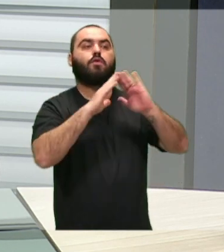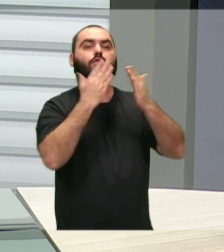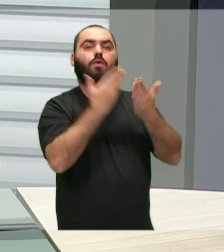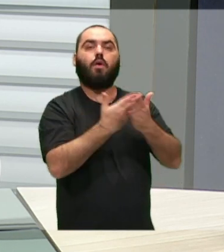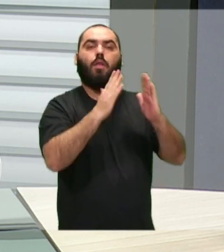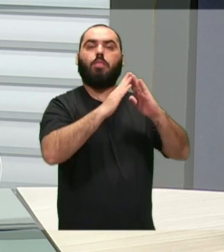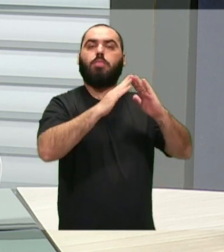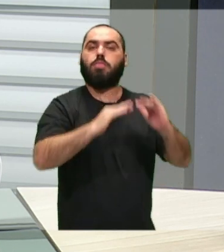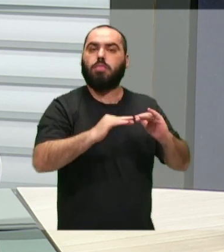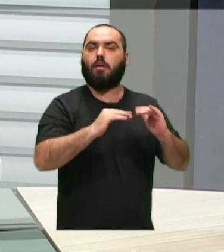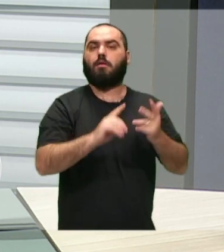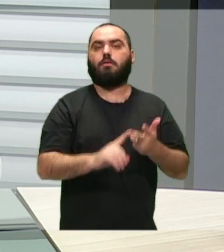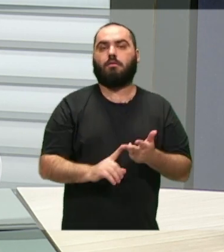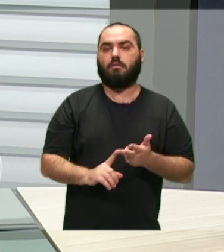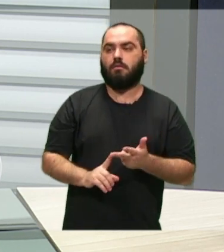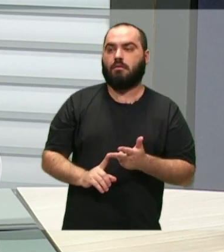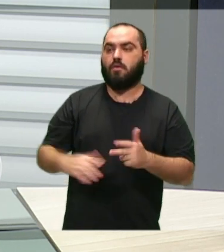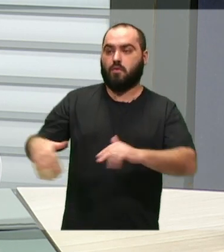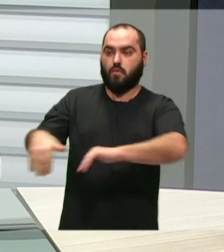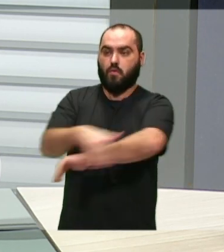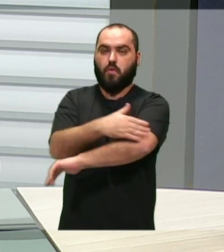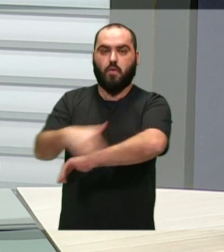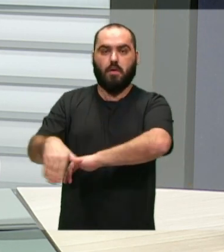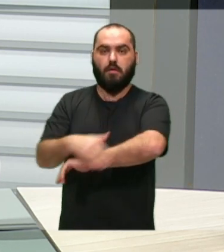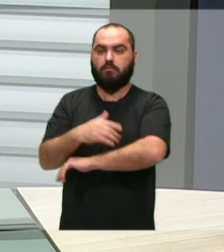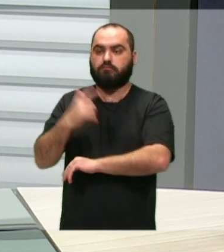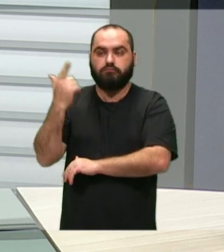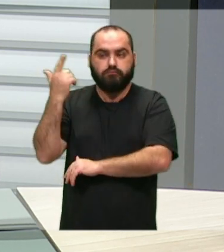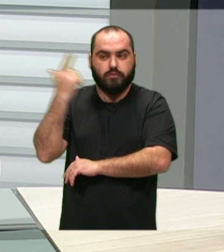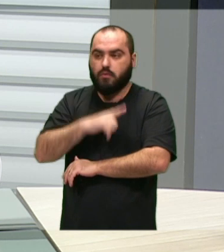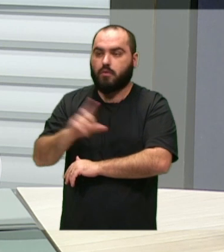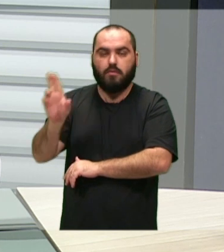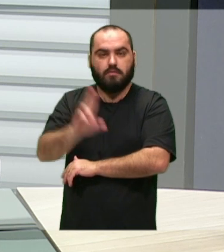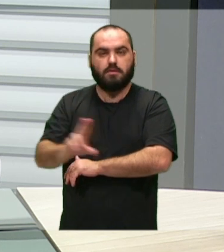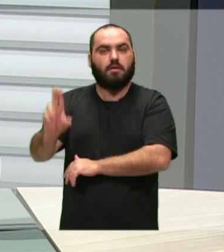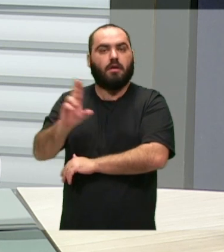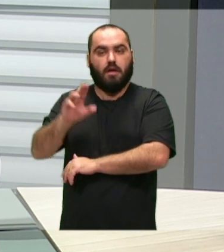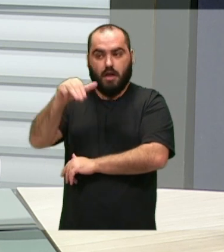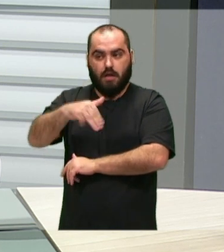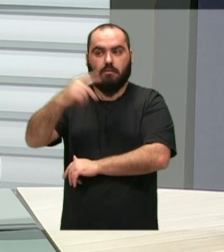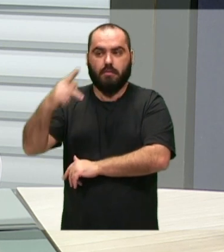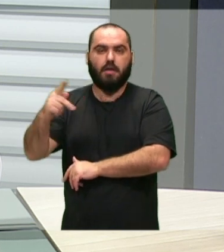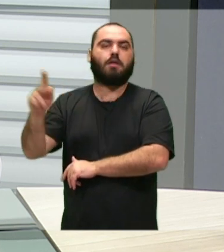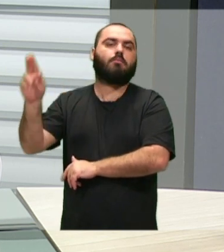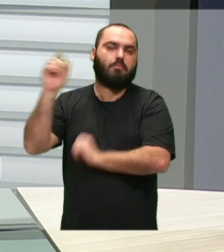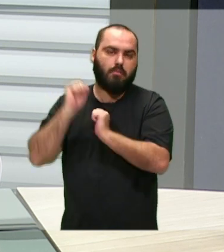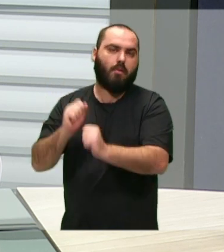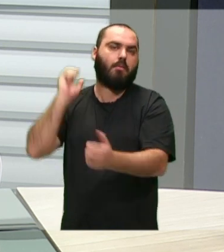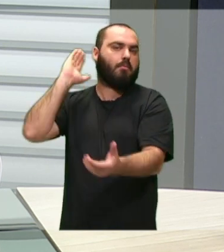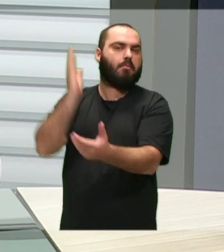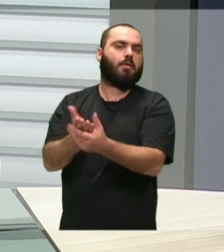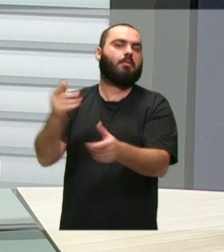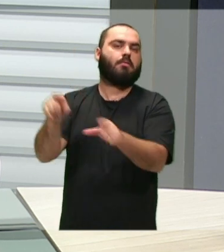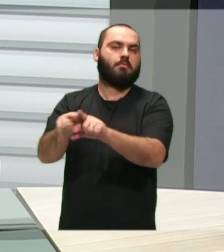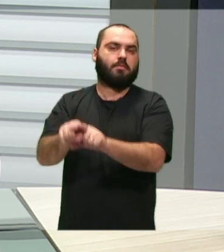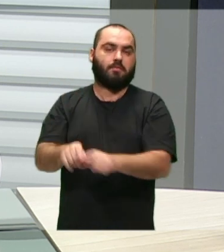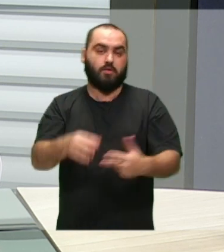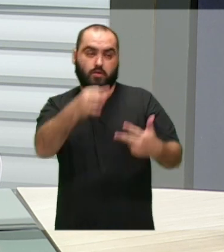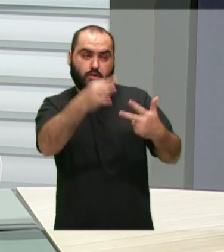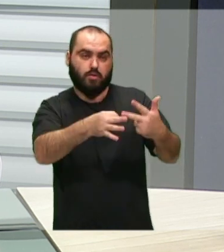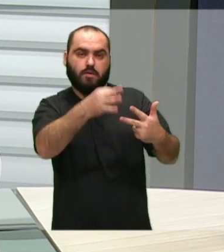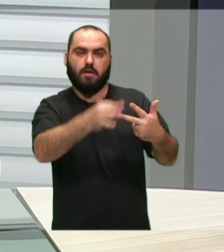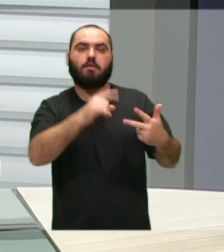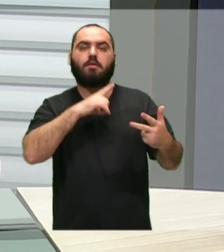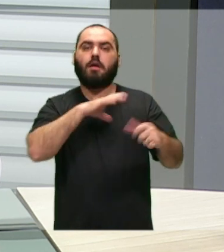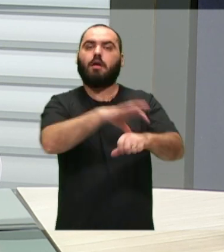Ministério Público pode representar por uma avenida que não está em condições de uso, então também tem esse papel na fiscalização. E o Judiciário tem a